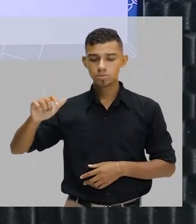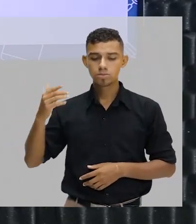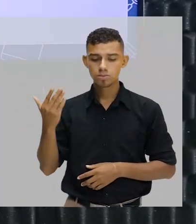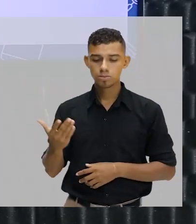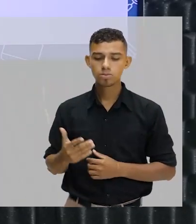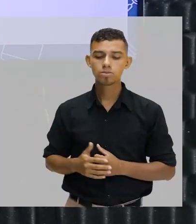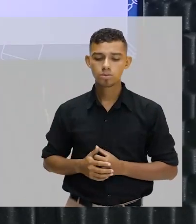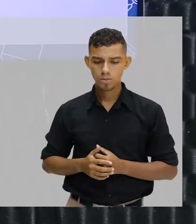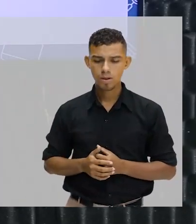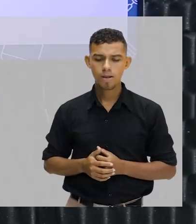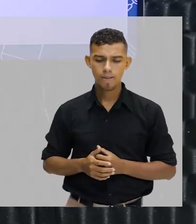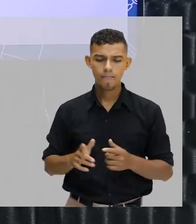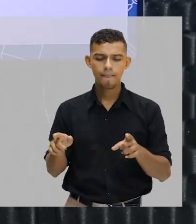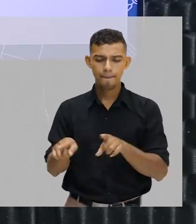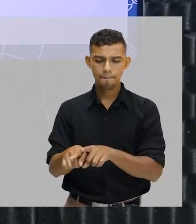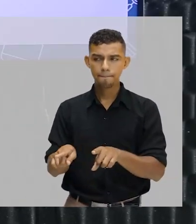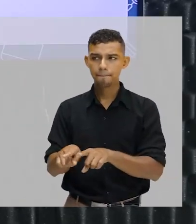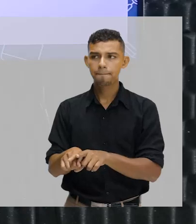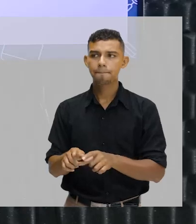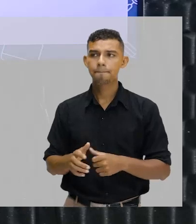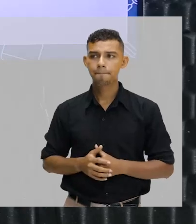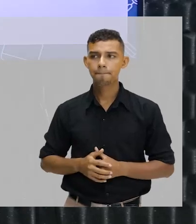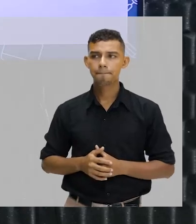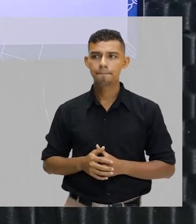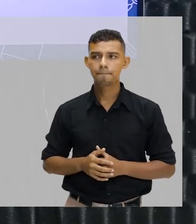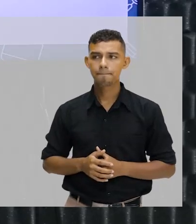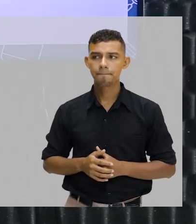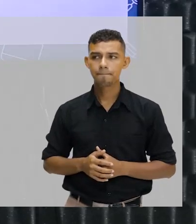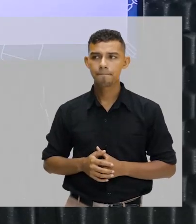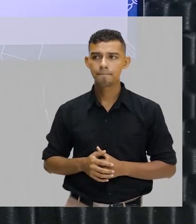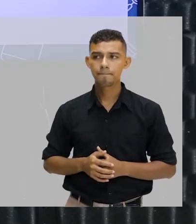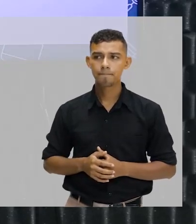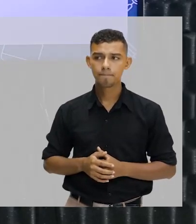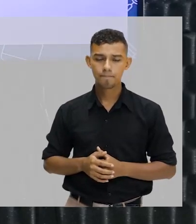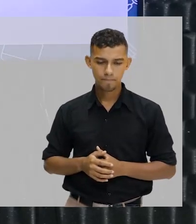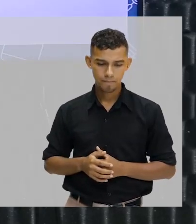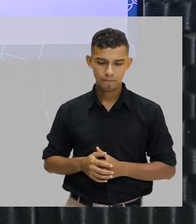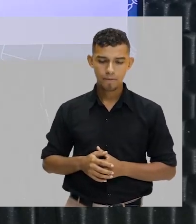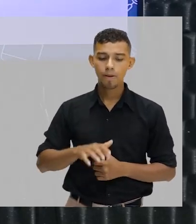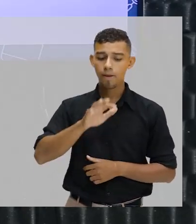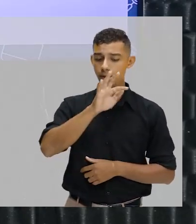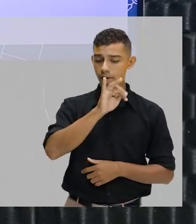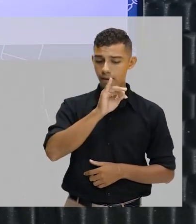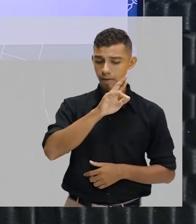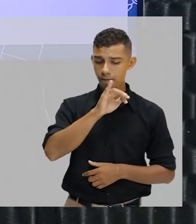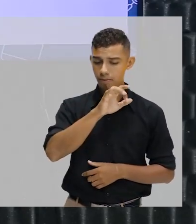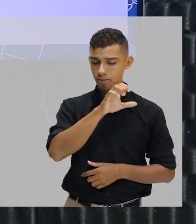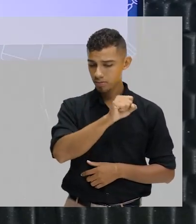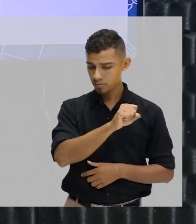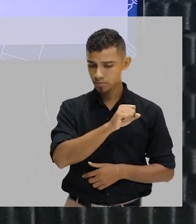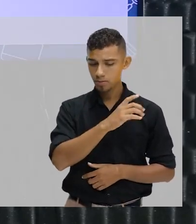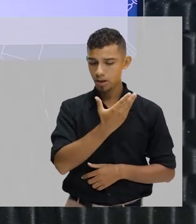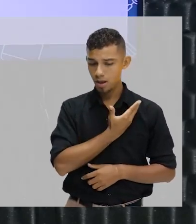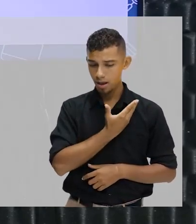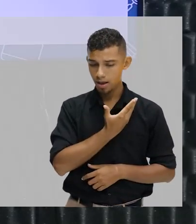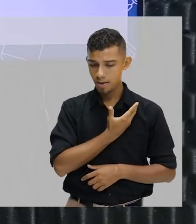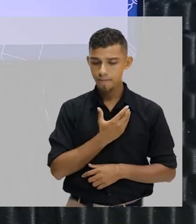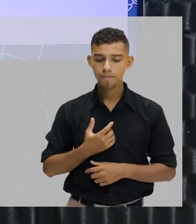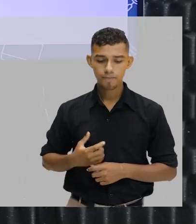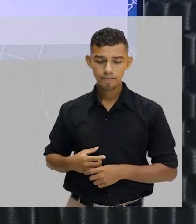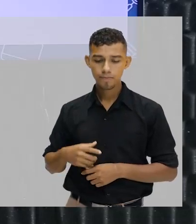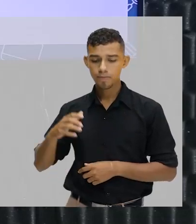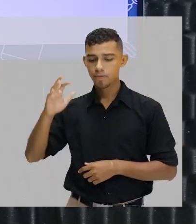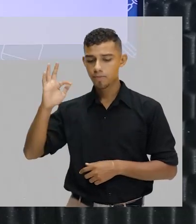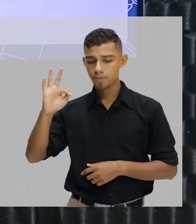nacional. Também uma característica. Aqui faltou a correção. Friend é o amigo. Friendship é a